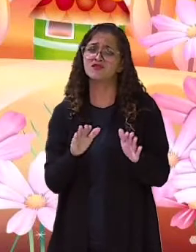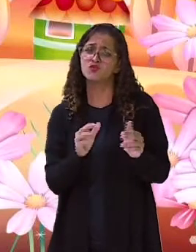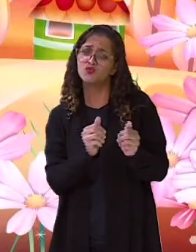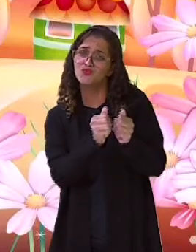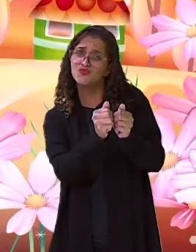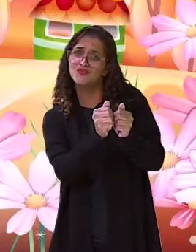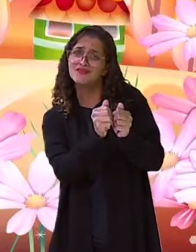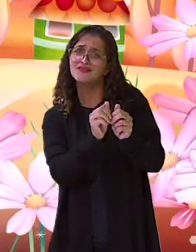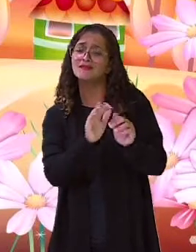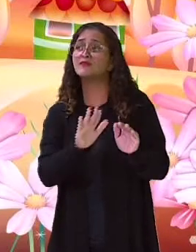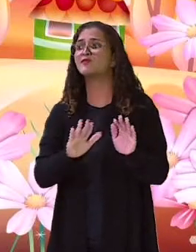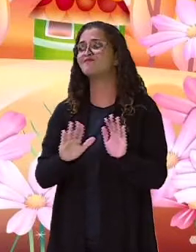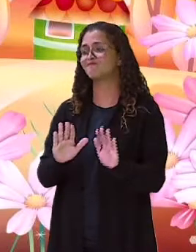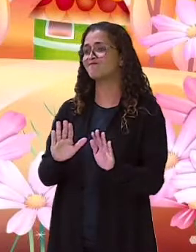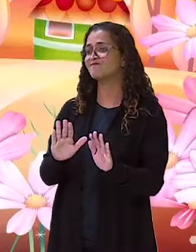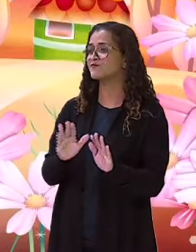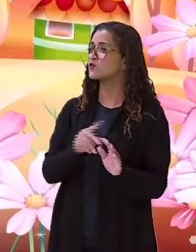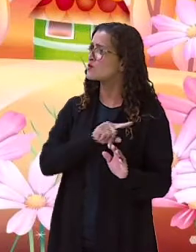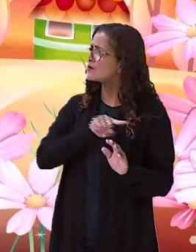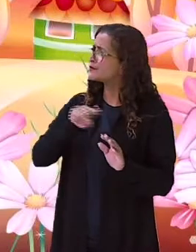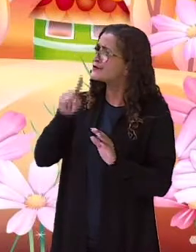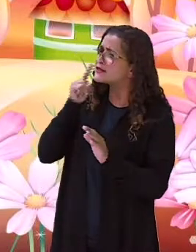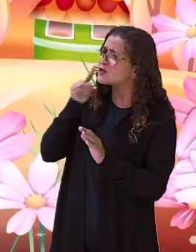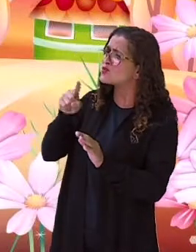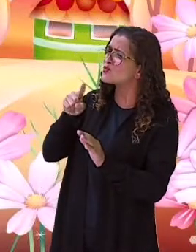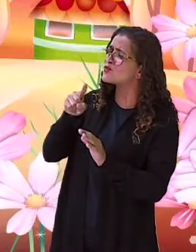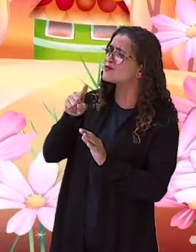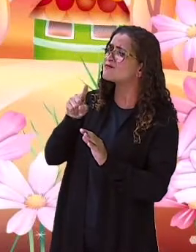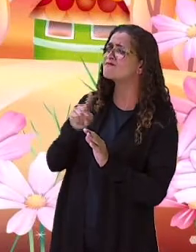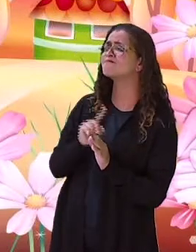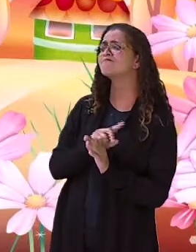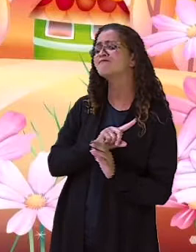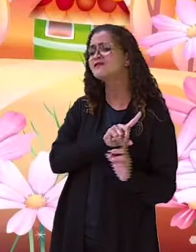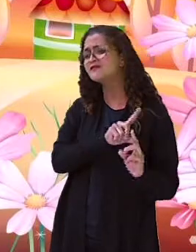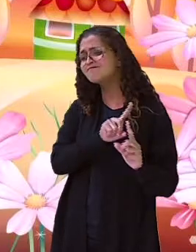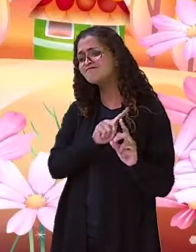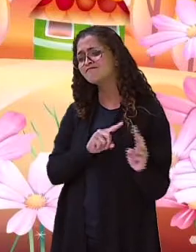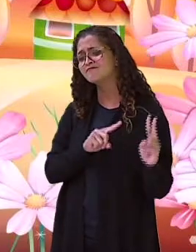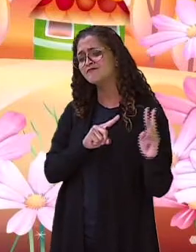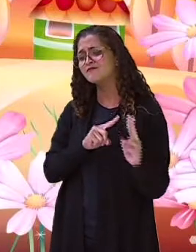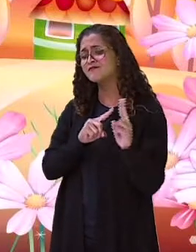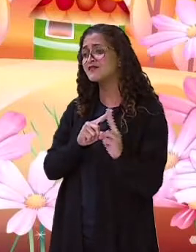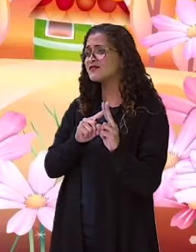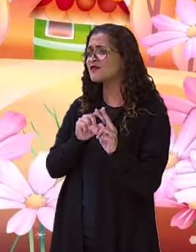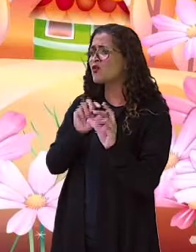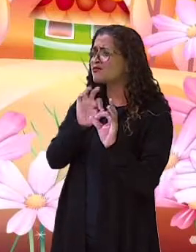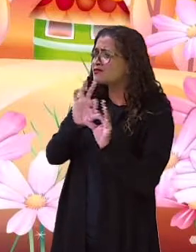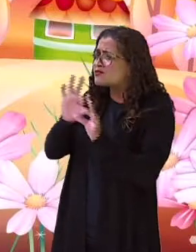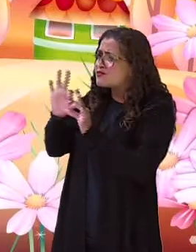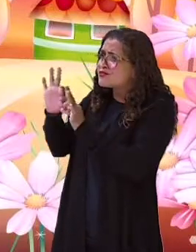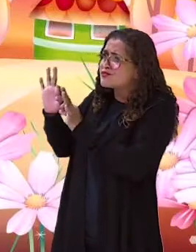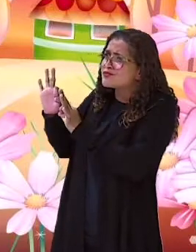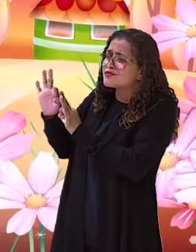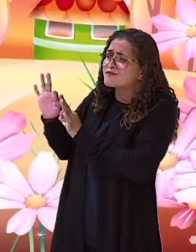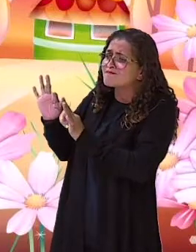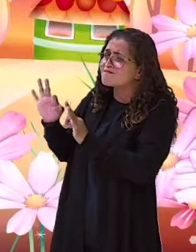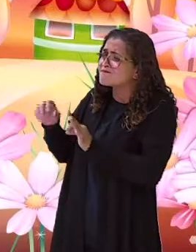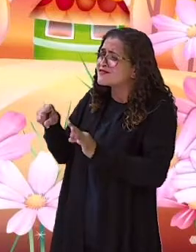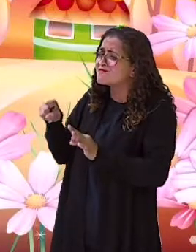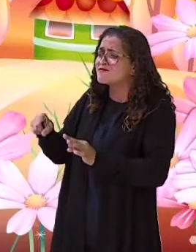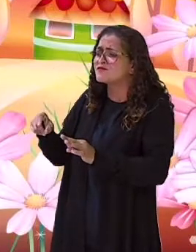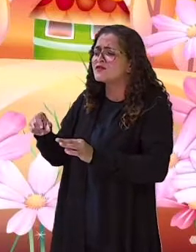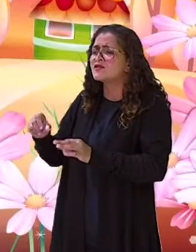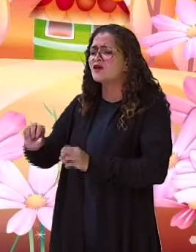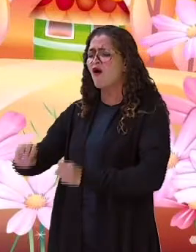volta. Hoje, por acaso, passamos por aqui por perto, vimos o seu trabalho, assistimos a sua